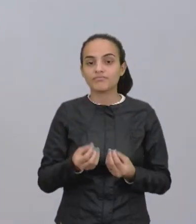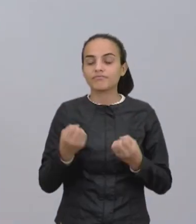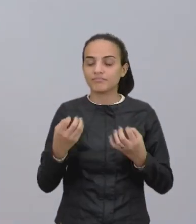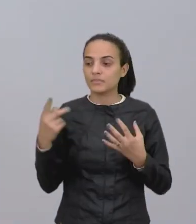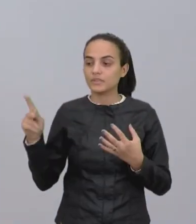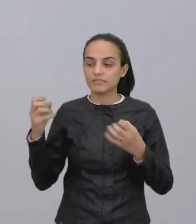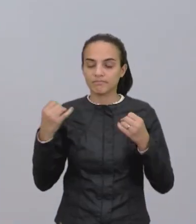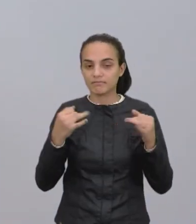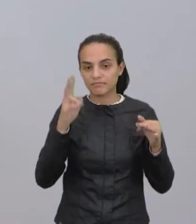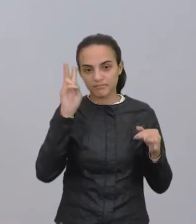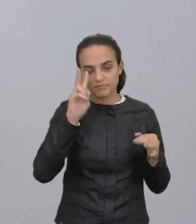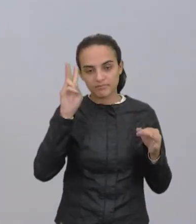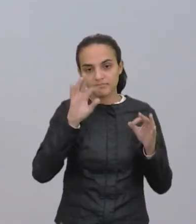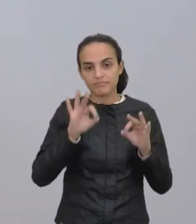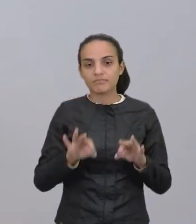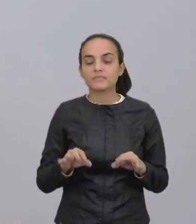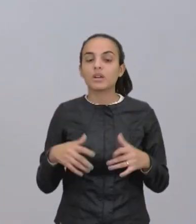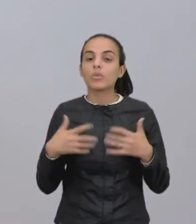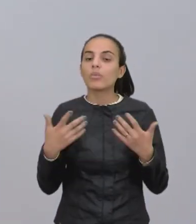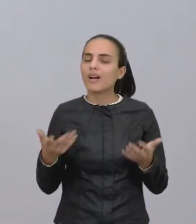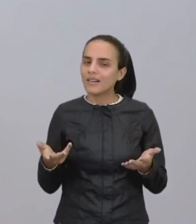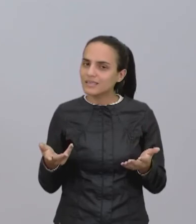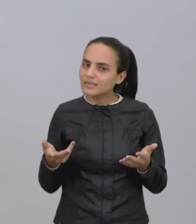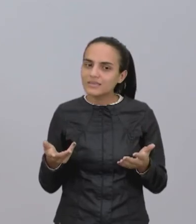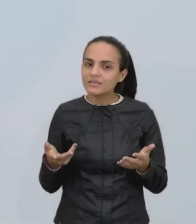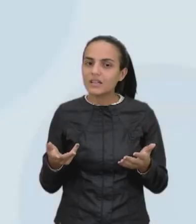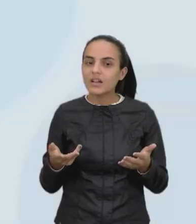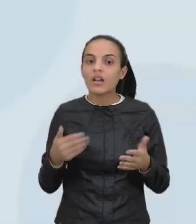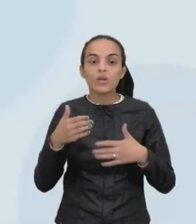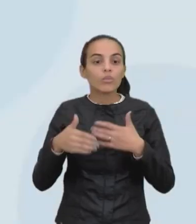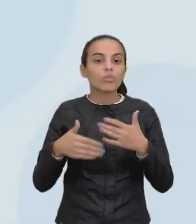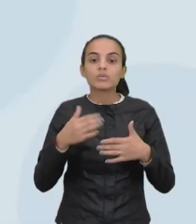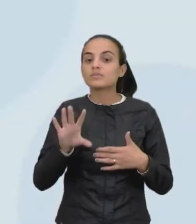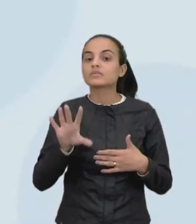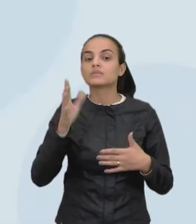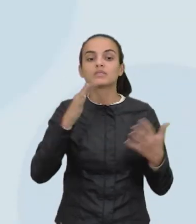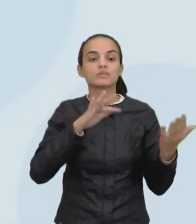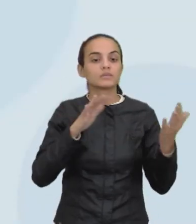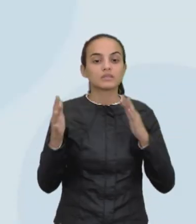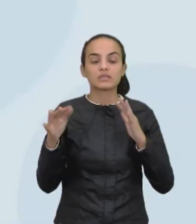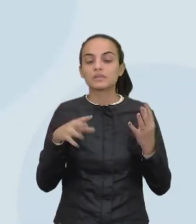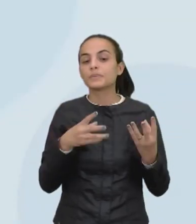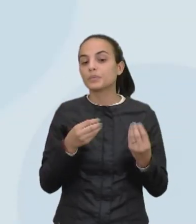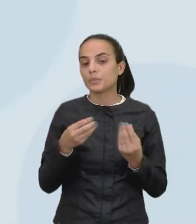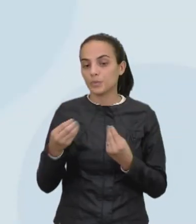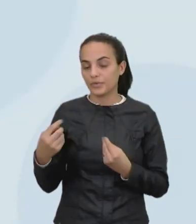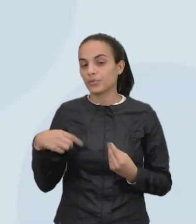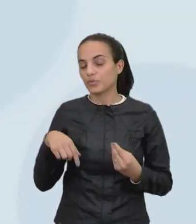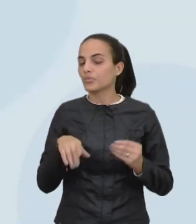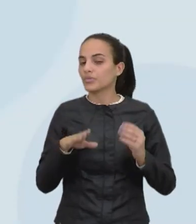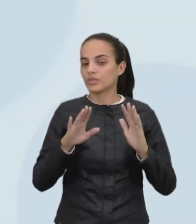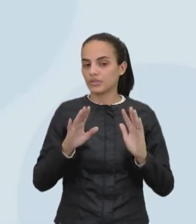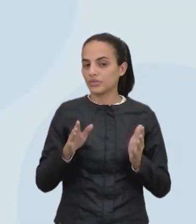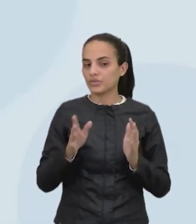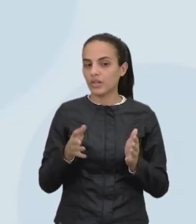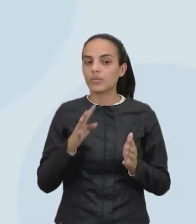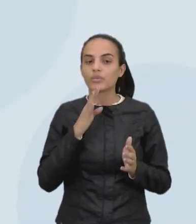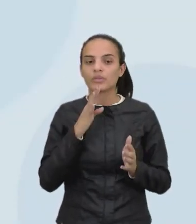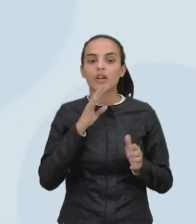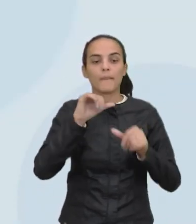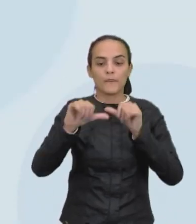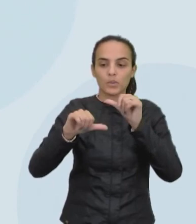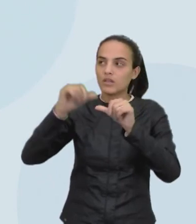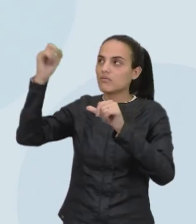bem lembrado. E aí, né, quais as consequências ambientais, né. Então, muitas a gente já conhece, né, como as